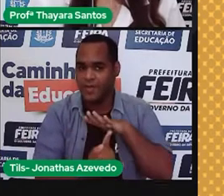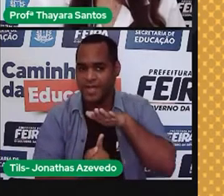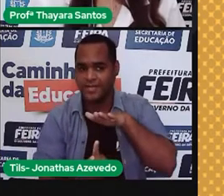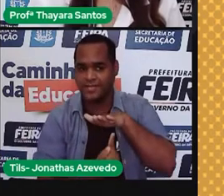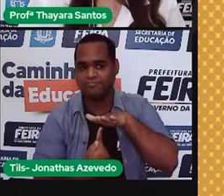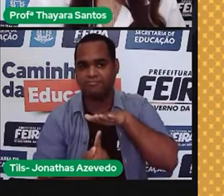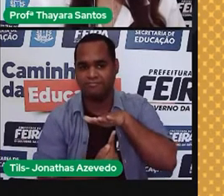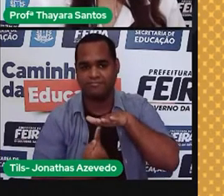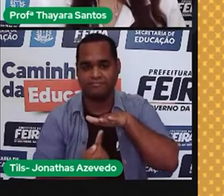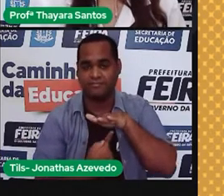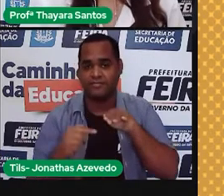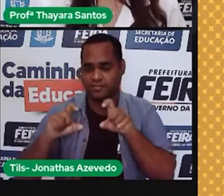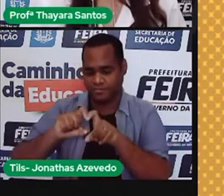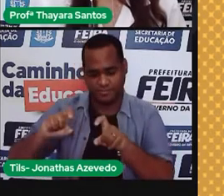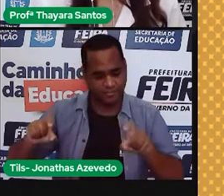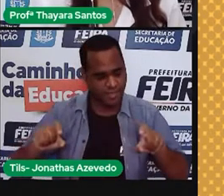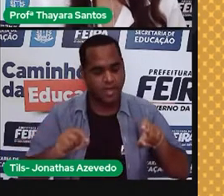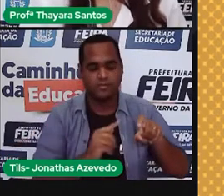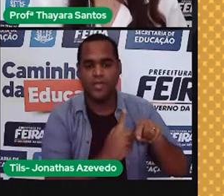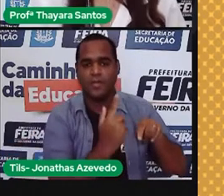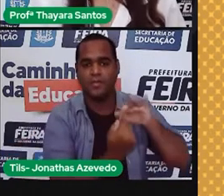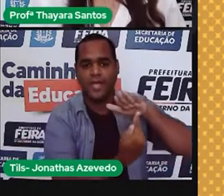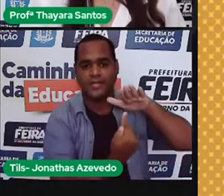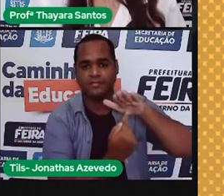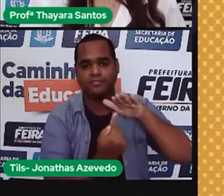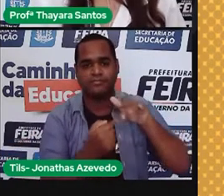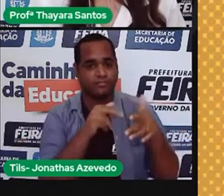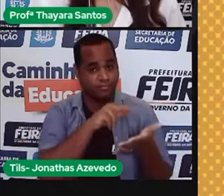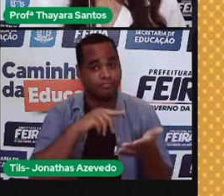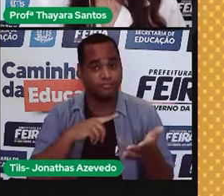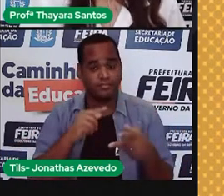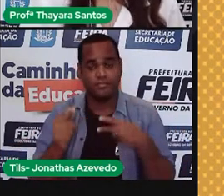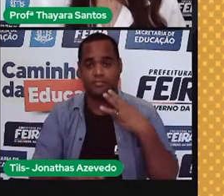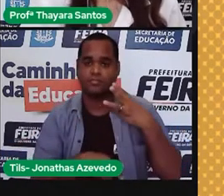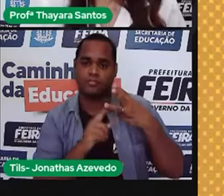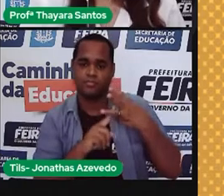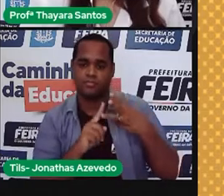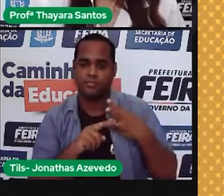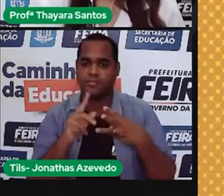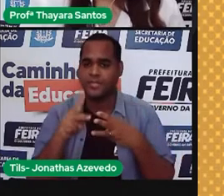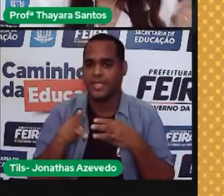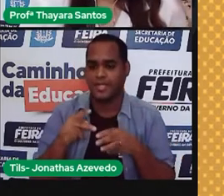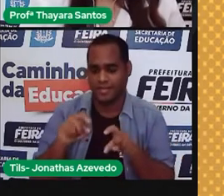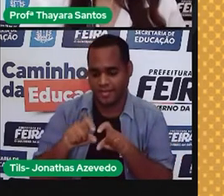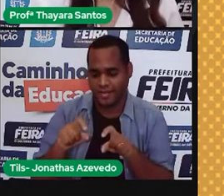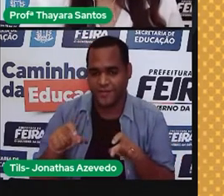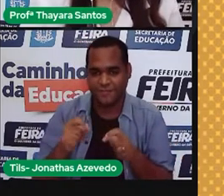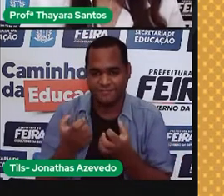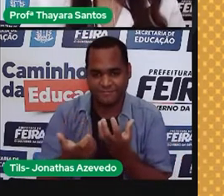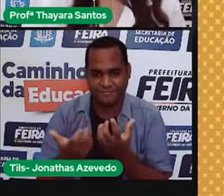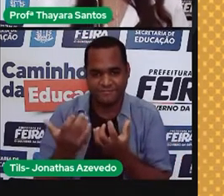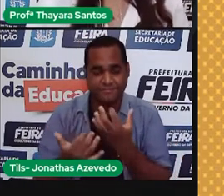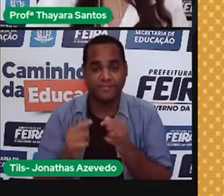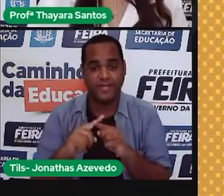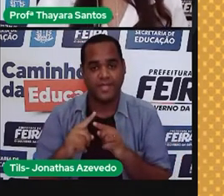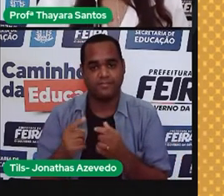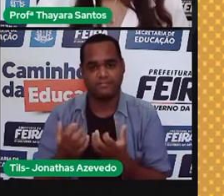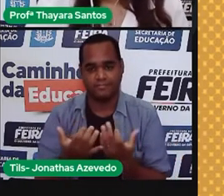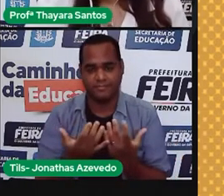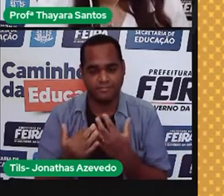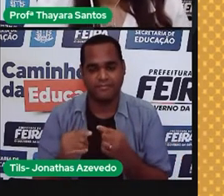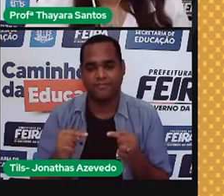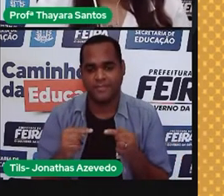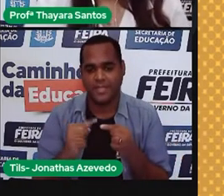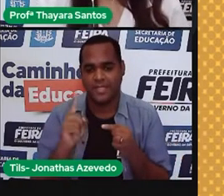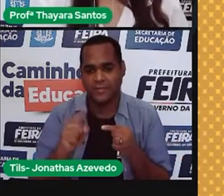passando dentro dessa tubulação. E aqui a gente tem o carvão mineral, que também é um exemplo de combustível fóssil.